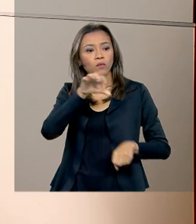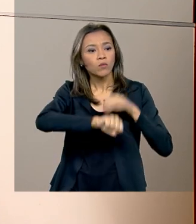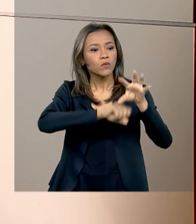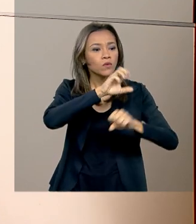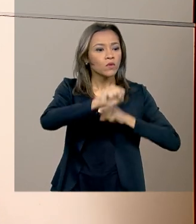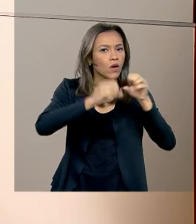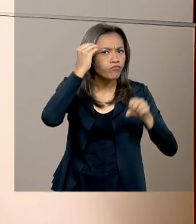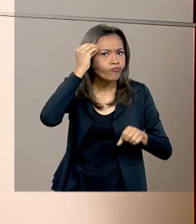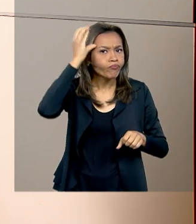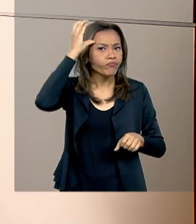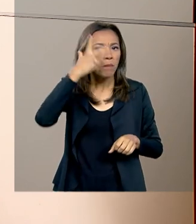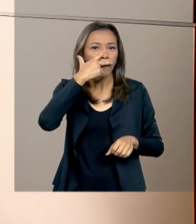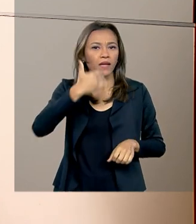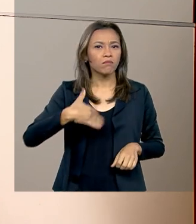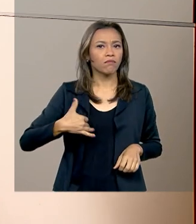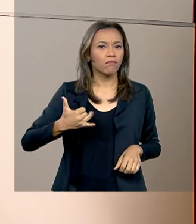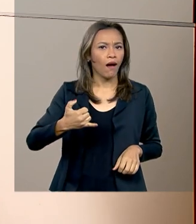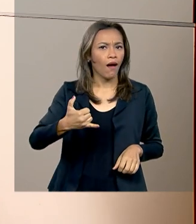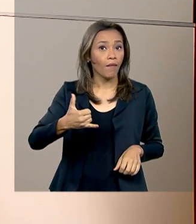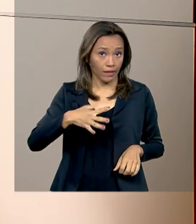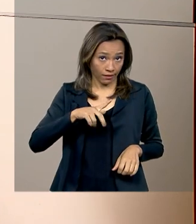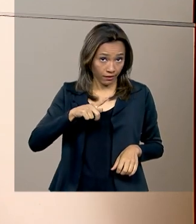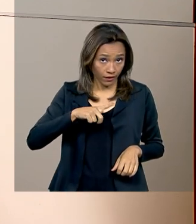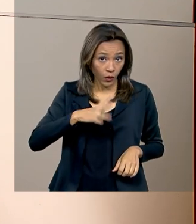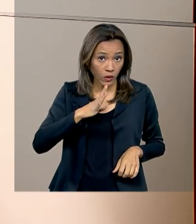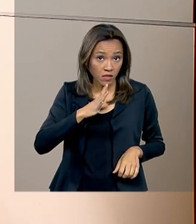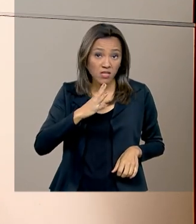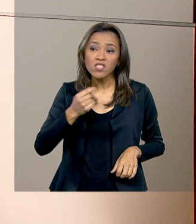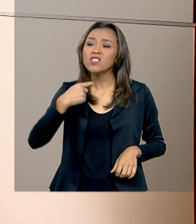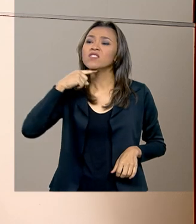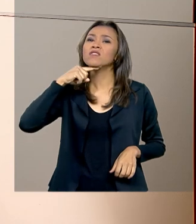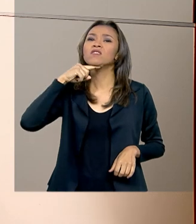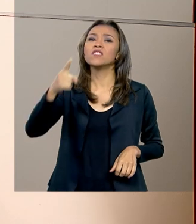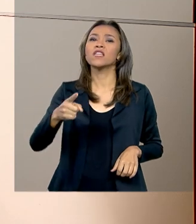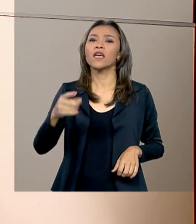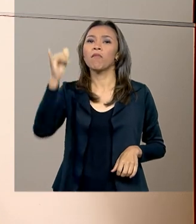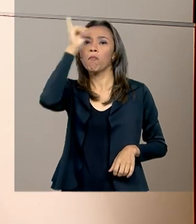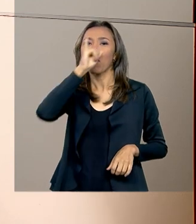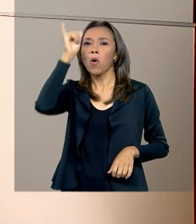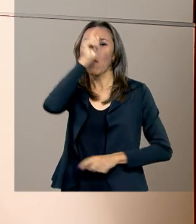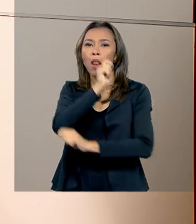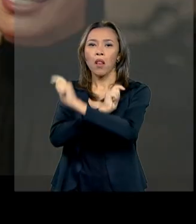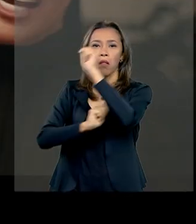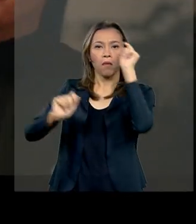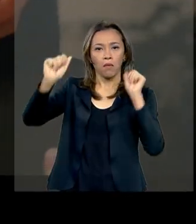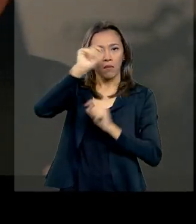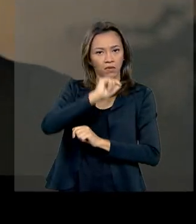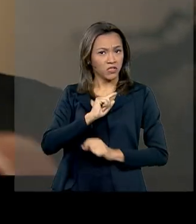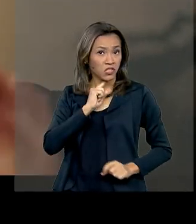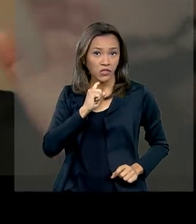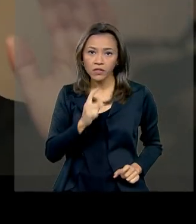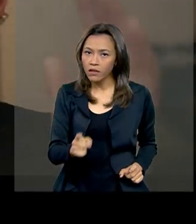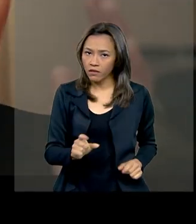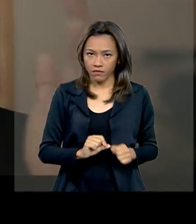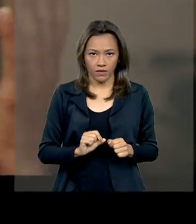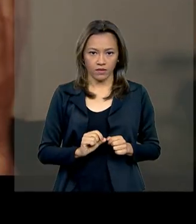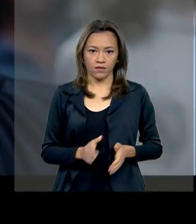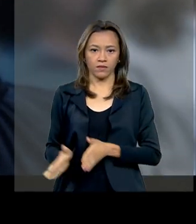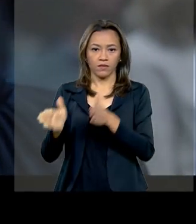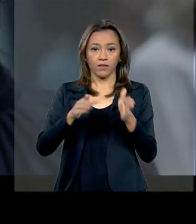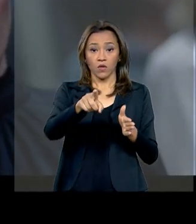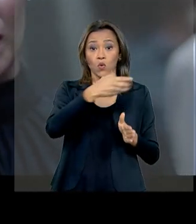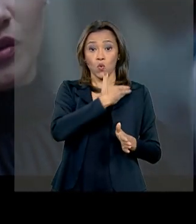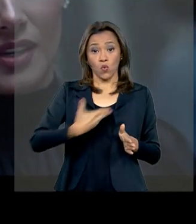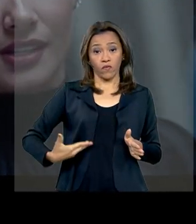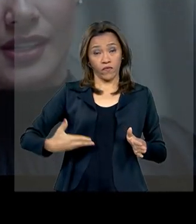Ele é uma arma e quando você tem o conhecimento, ninguém te faz de besta mais, ninguém te derruba mais. O governo federal lançou uma campanha